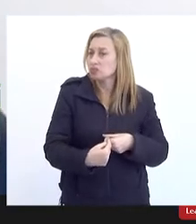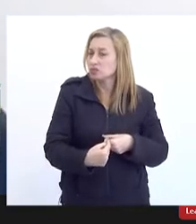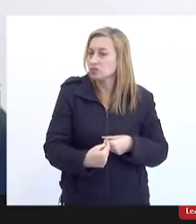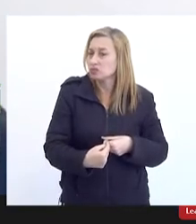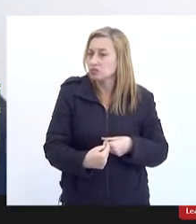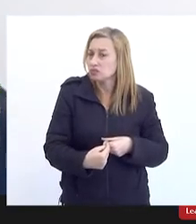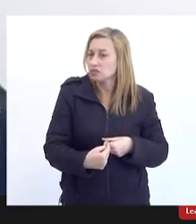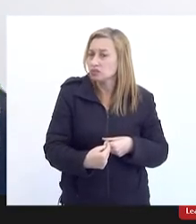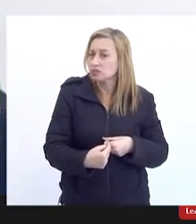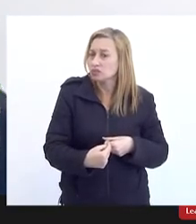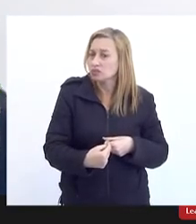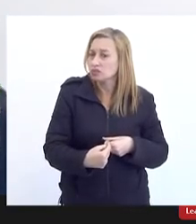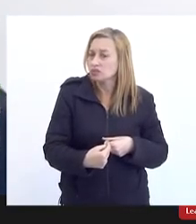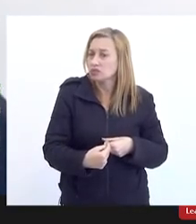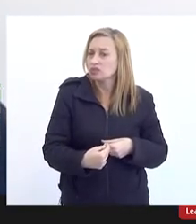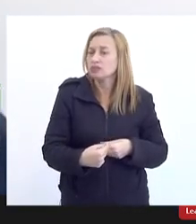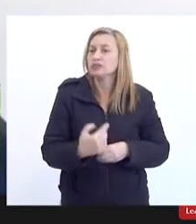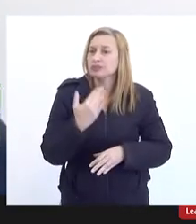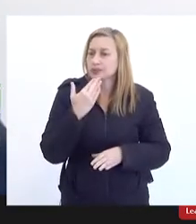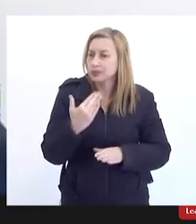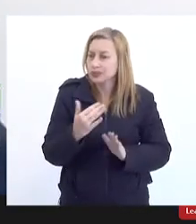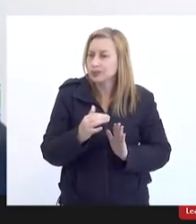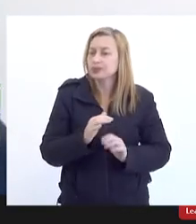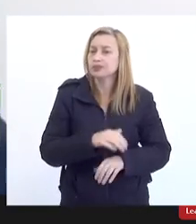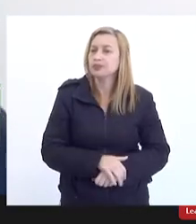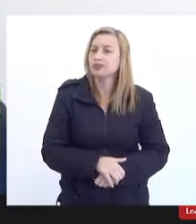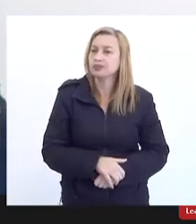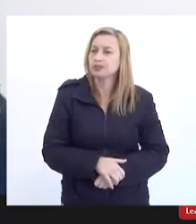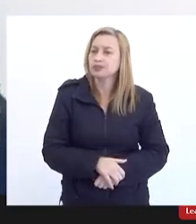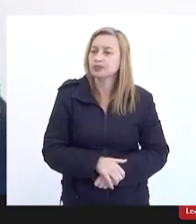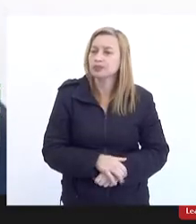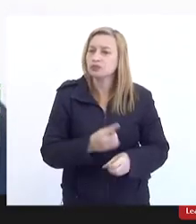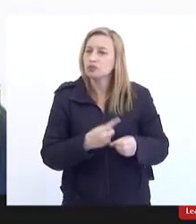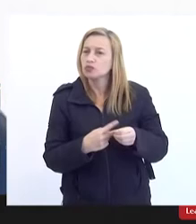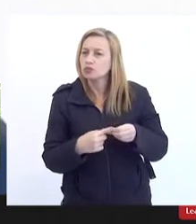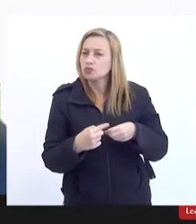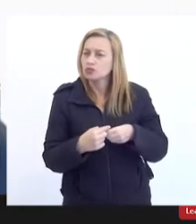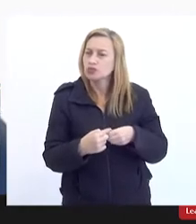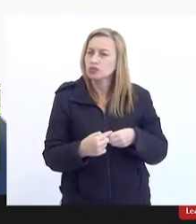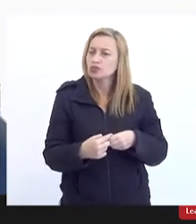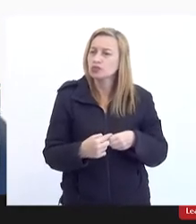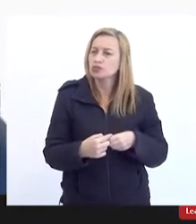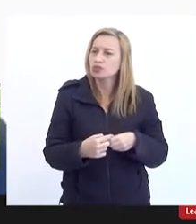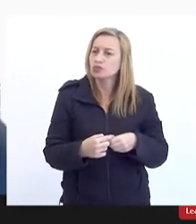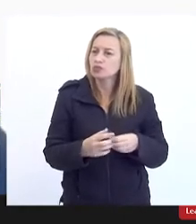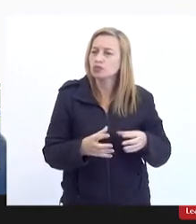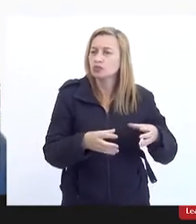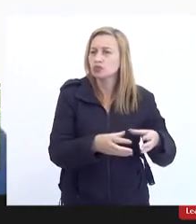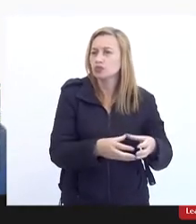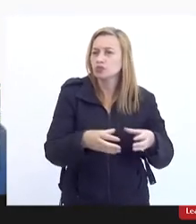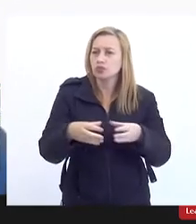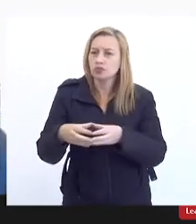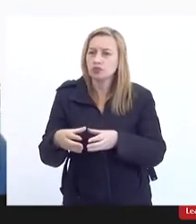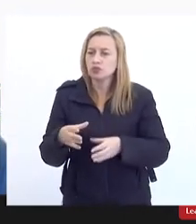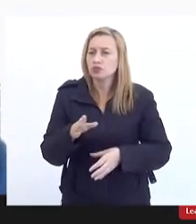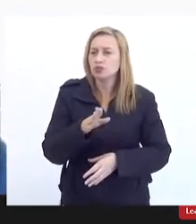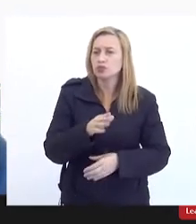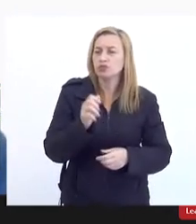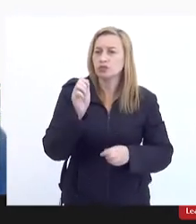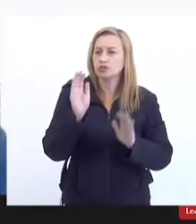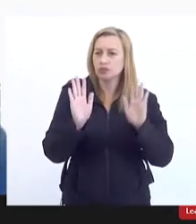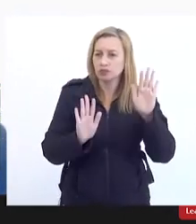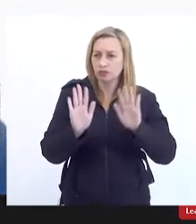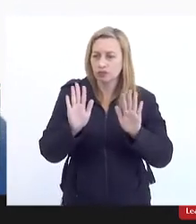prevêem essa concessão os municípios desse participante desses blocos de licitação de